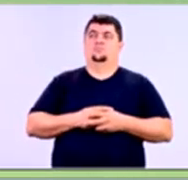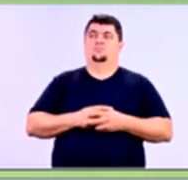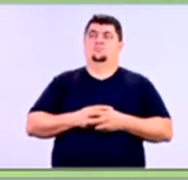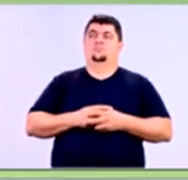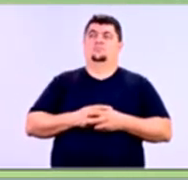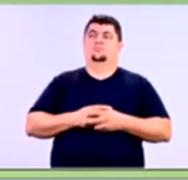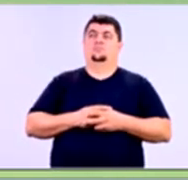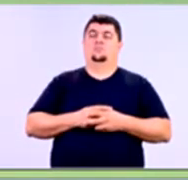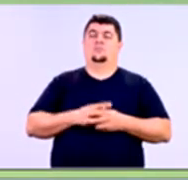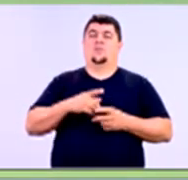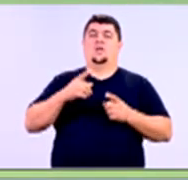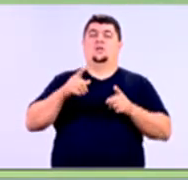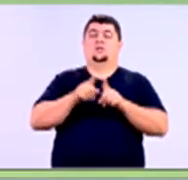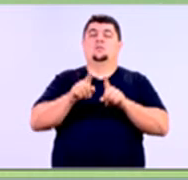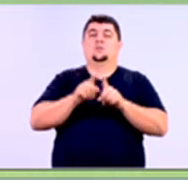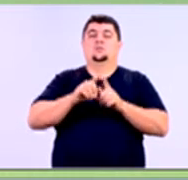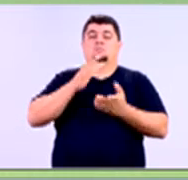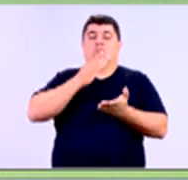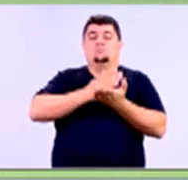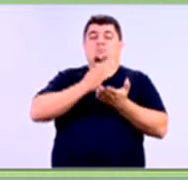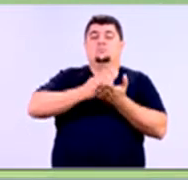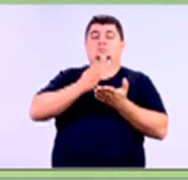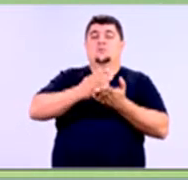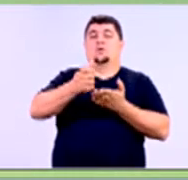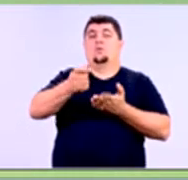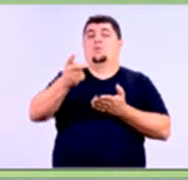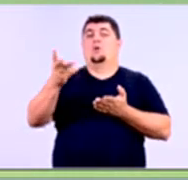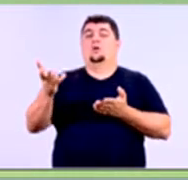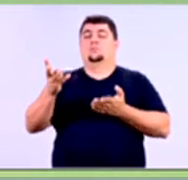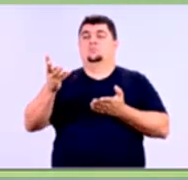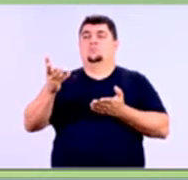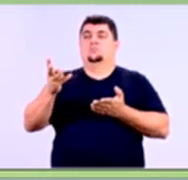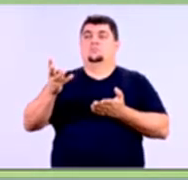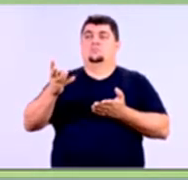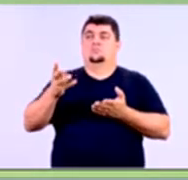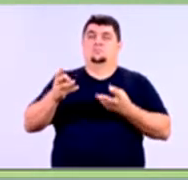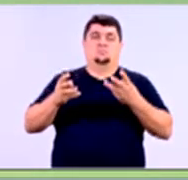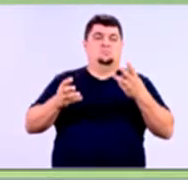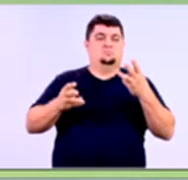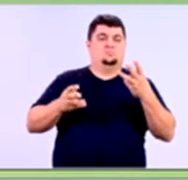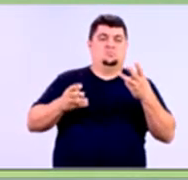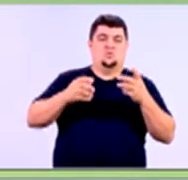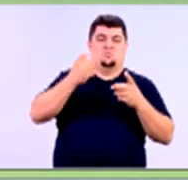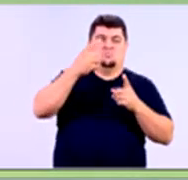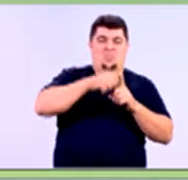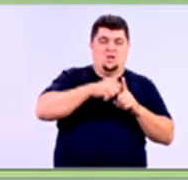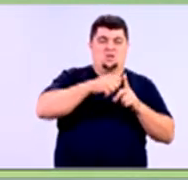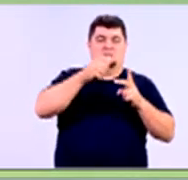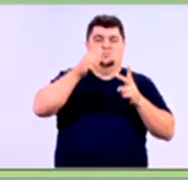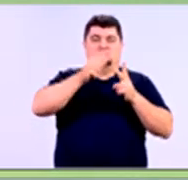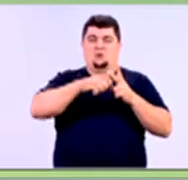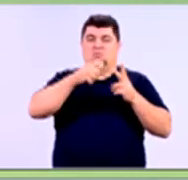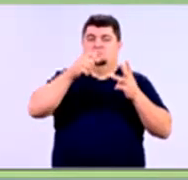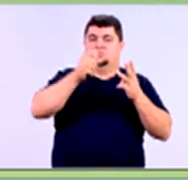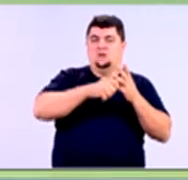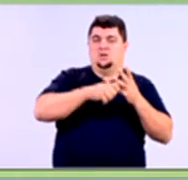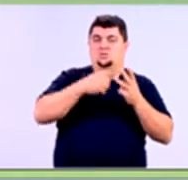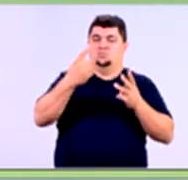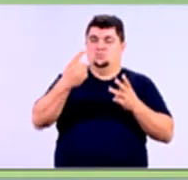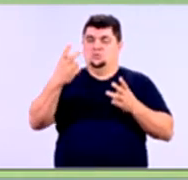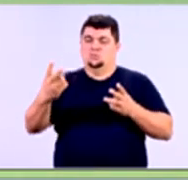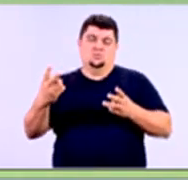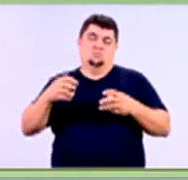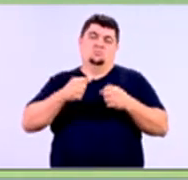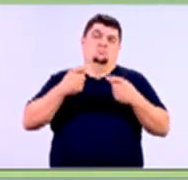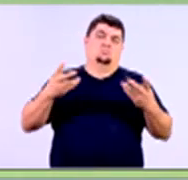Além de contar planos, prazos e planos de financiamento, vai ser em 30, 60, 90 dias, vai ser uma ou duas parcelas,